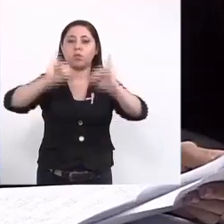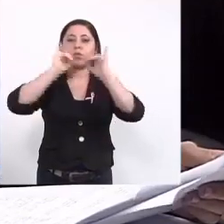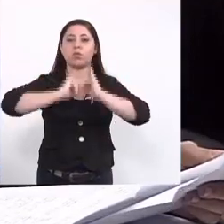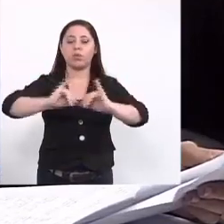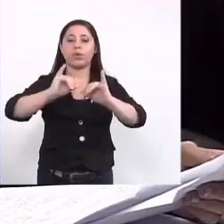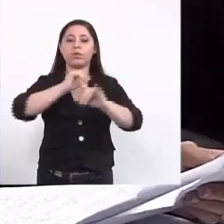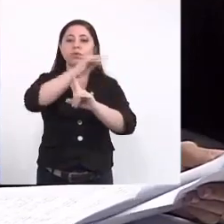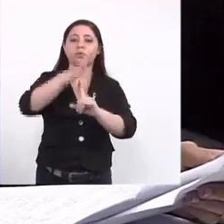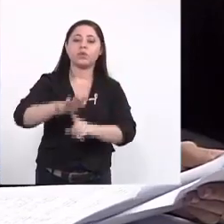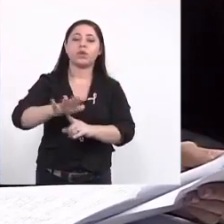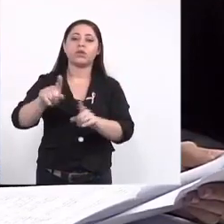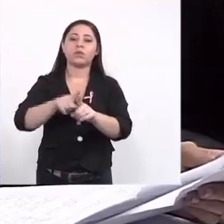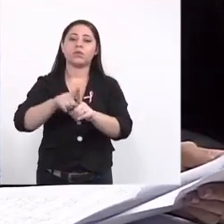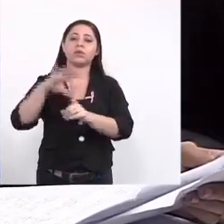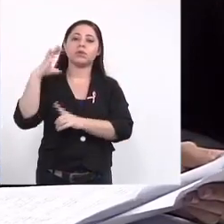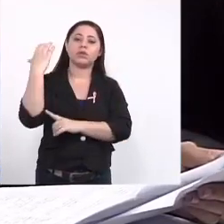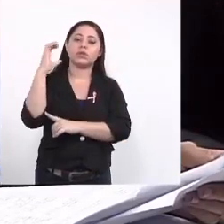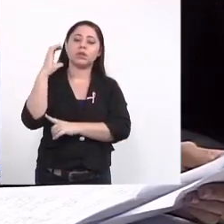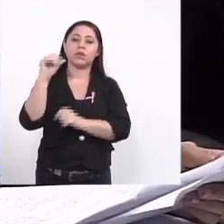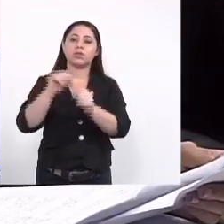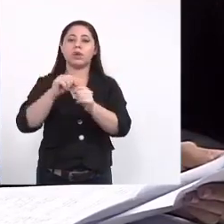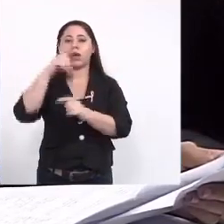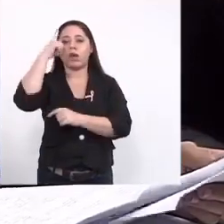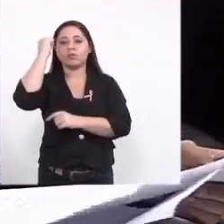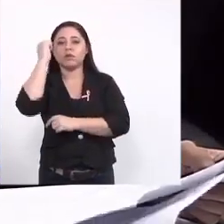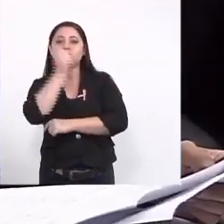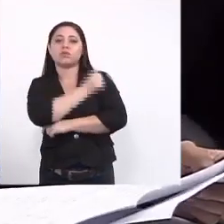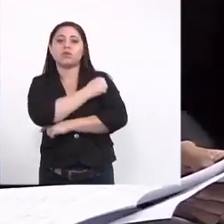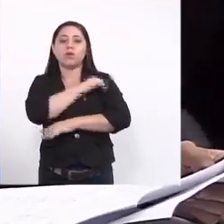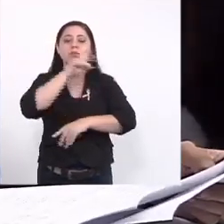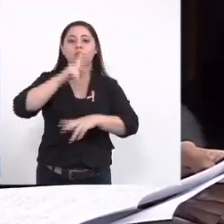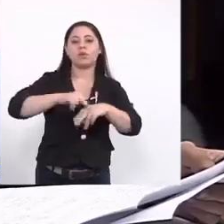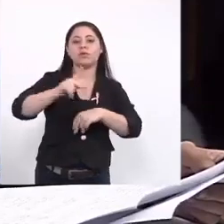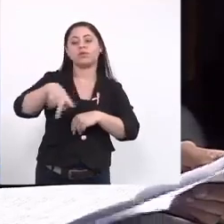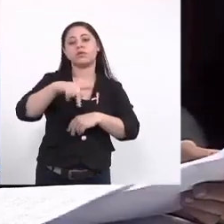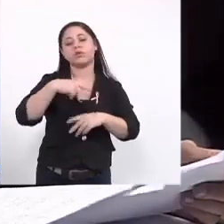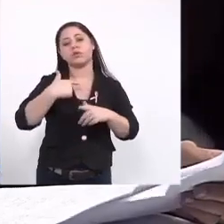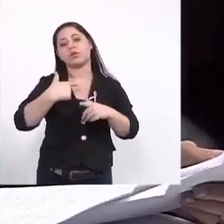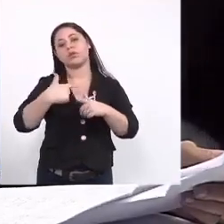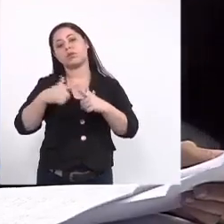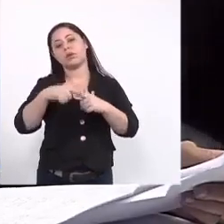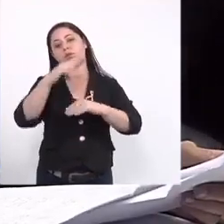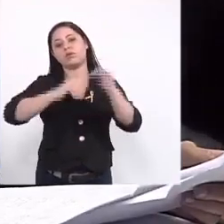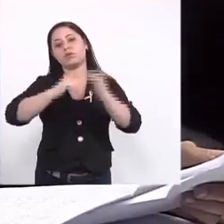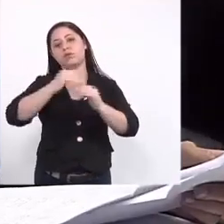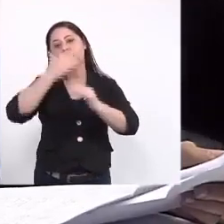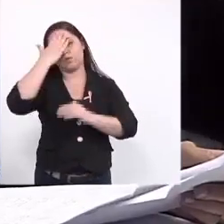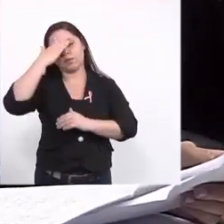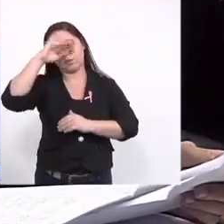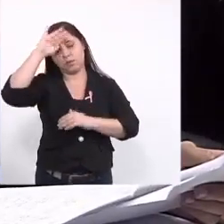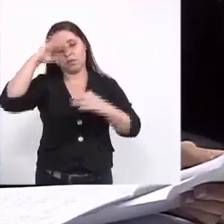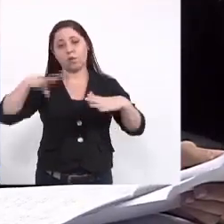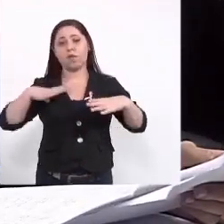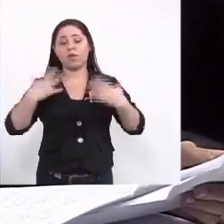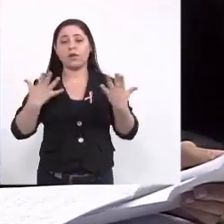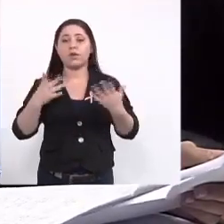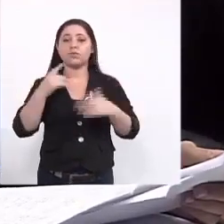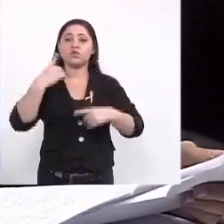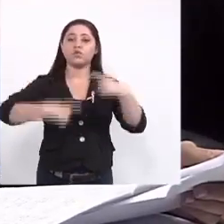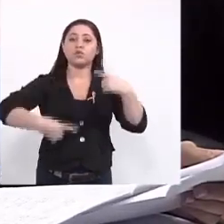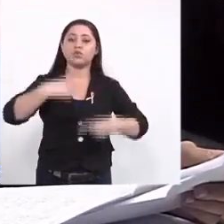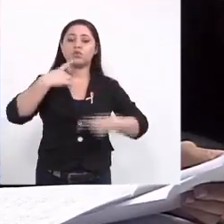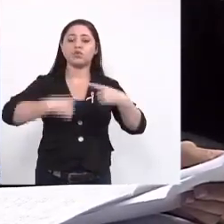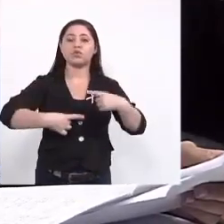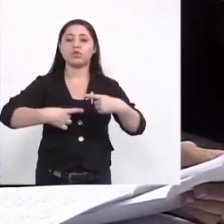e popularização da ciência entre acadêmicos professores e profissionais de enfermagem um evento para que a gente possa discutir